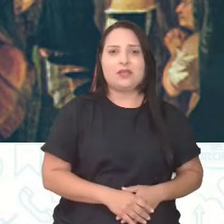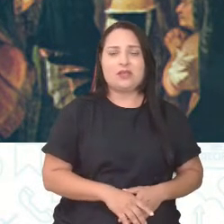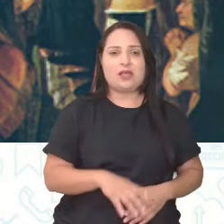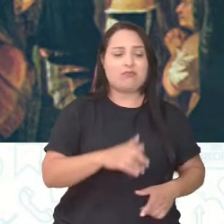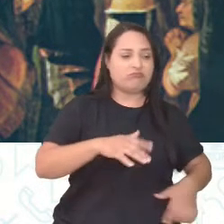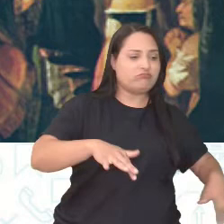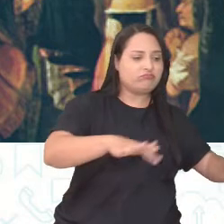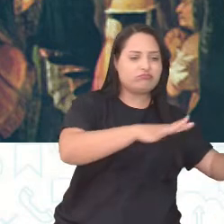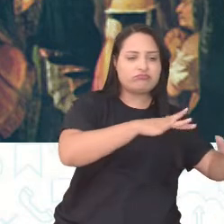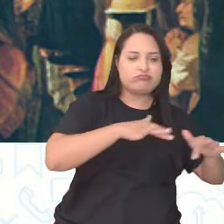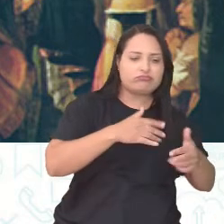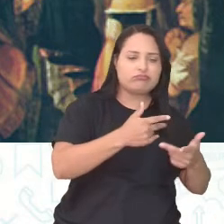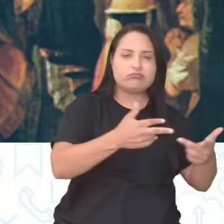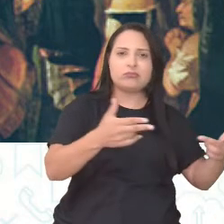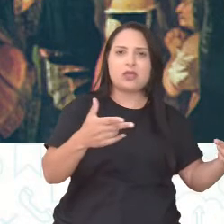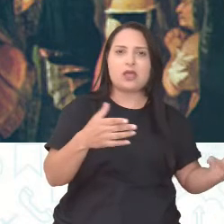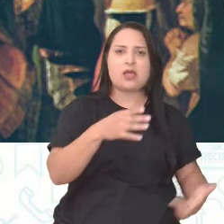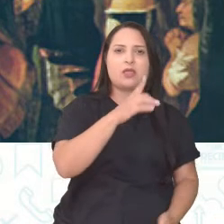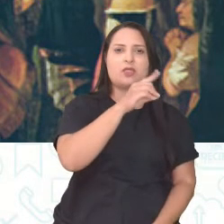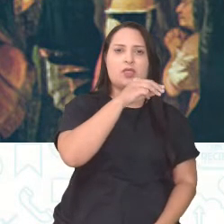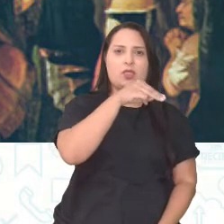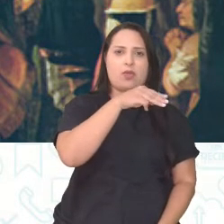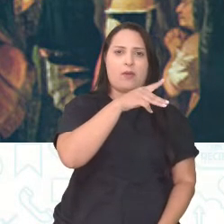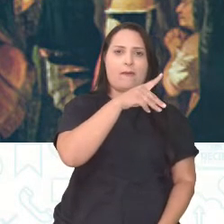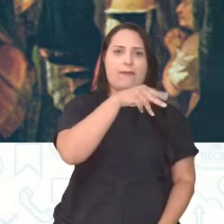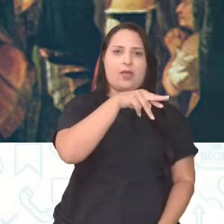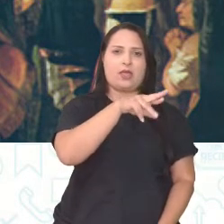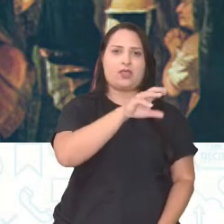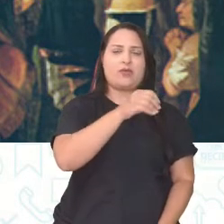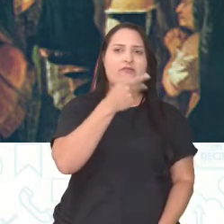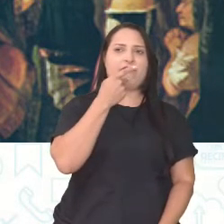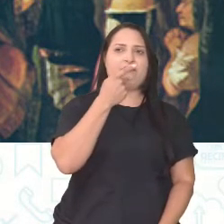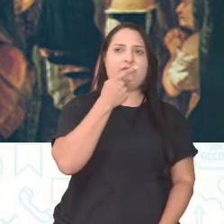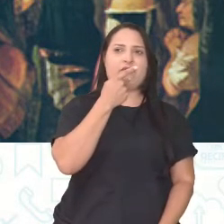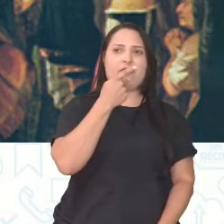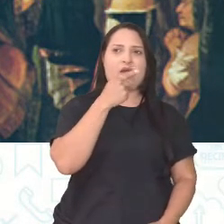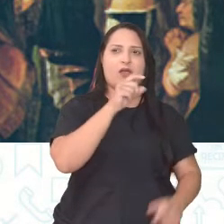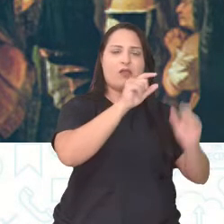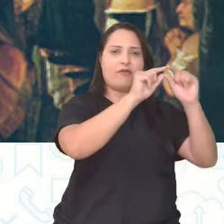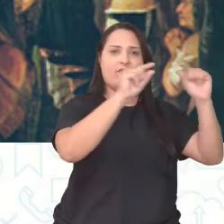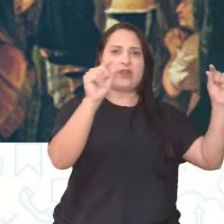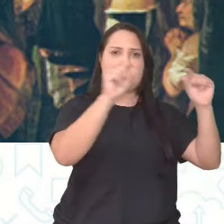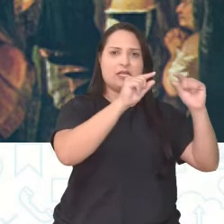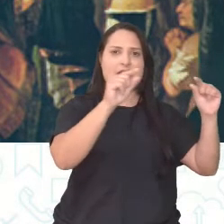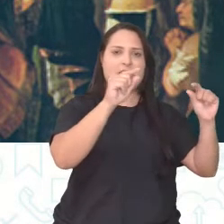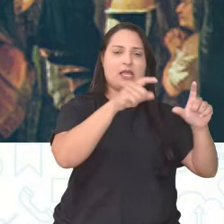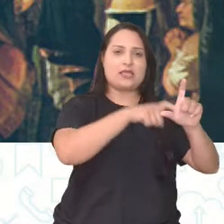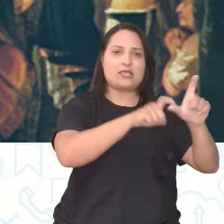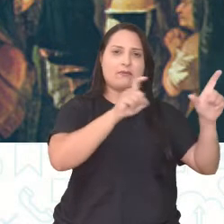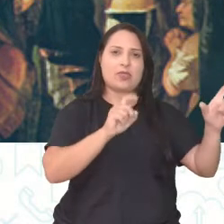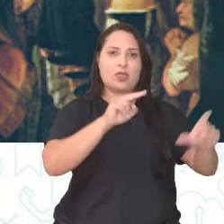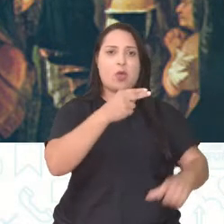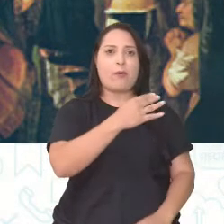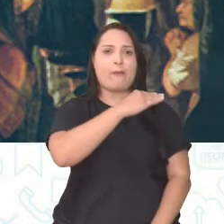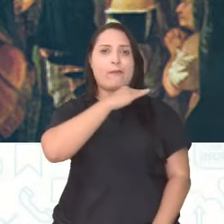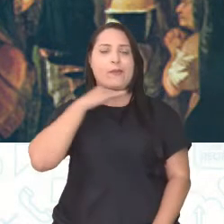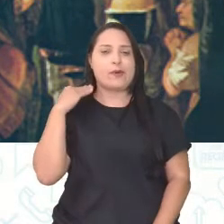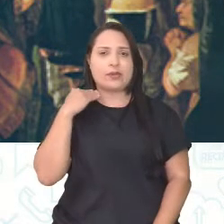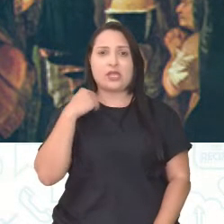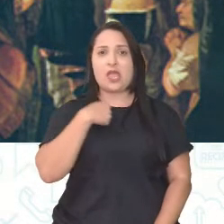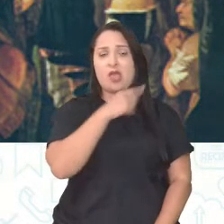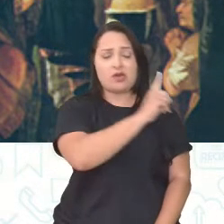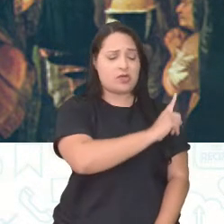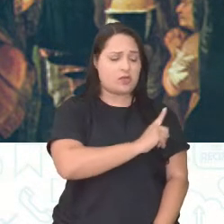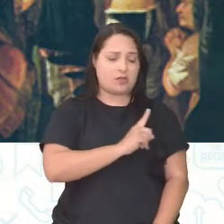circunstâncias, Dom Pedro pronunciou a famosa frase, né? Independência ou morte. Tipo, eu não vou voltar, né?